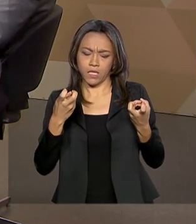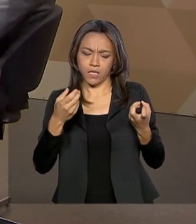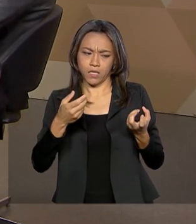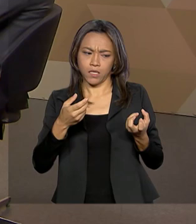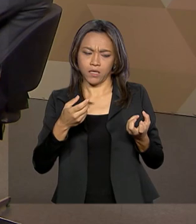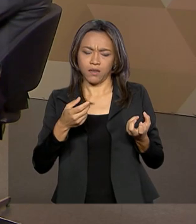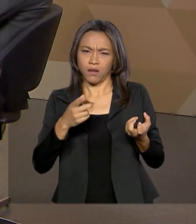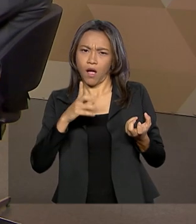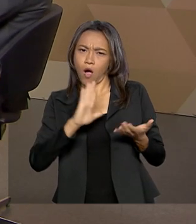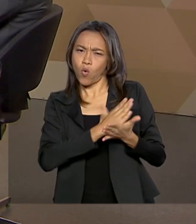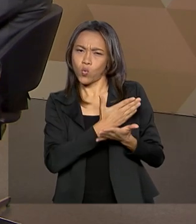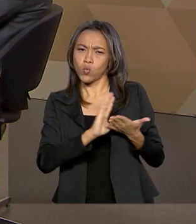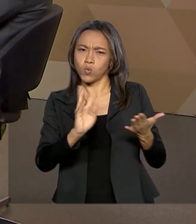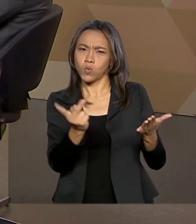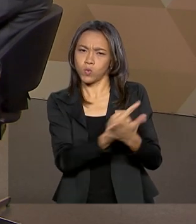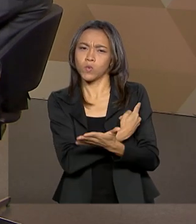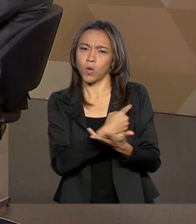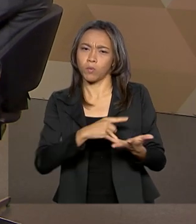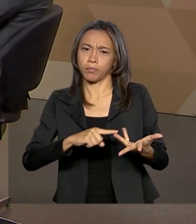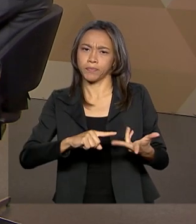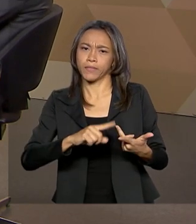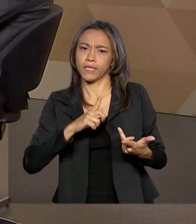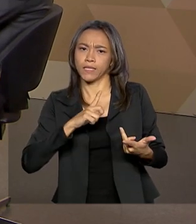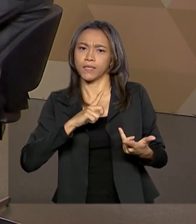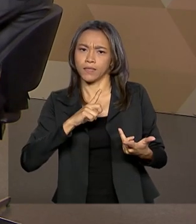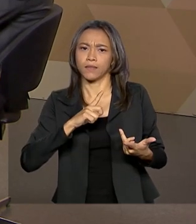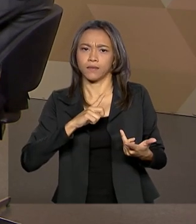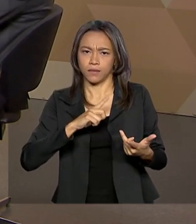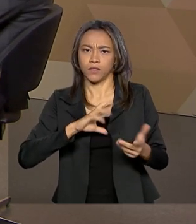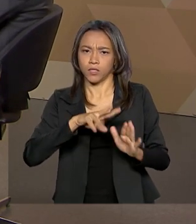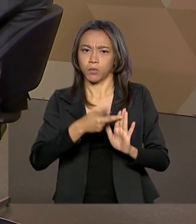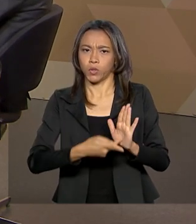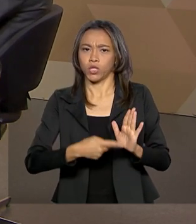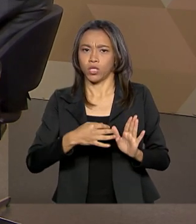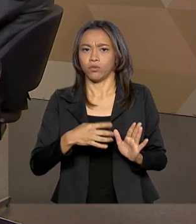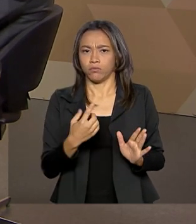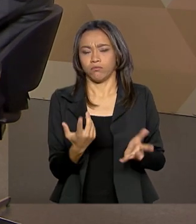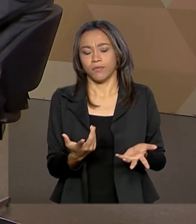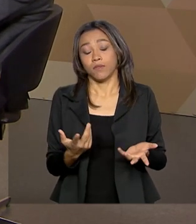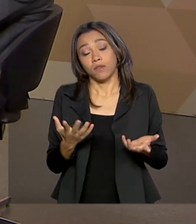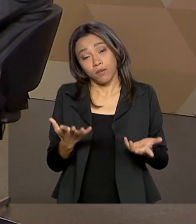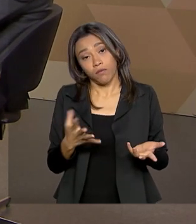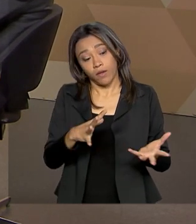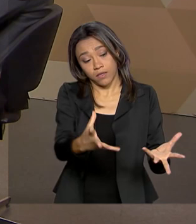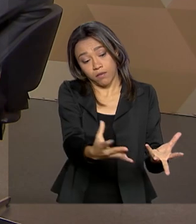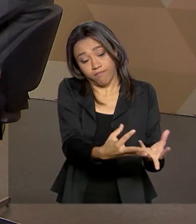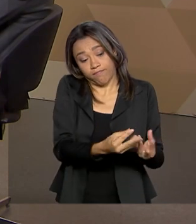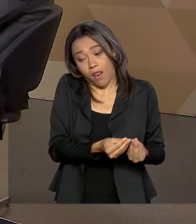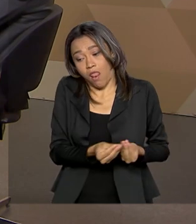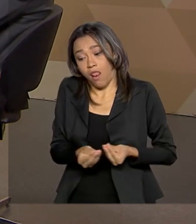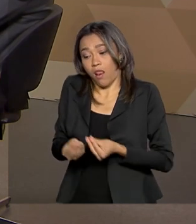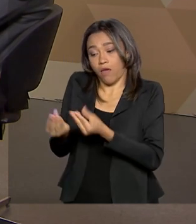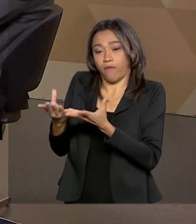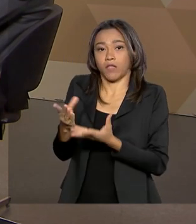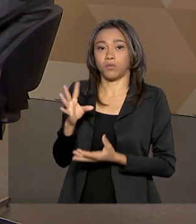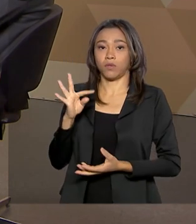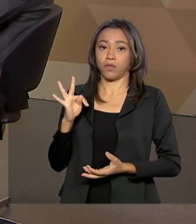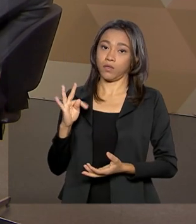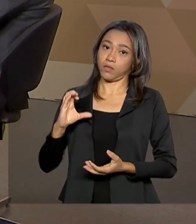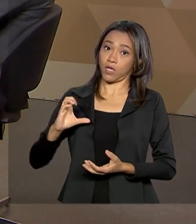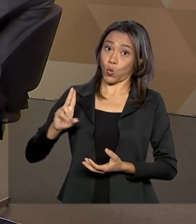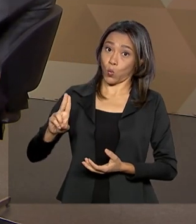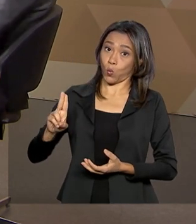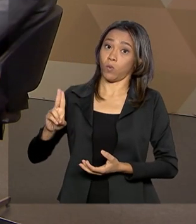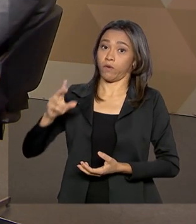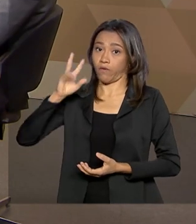olhos em alguns casos. Então, isso será devidamente encaminhado para o TCU, na medida em que nós tenhamos